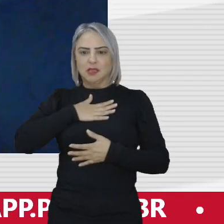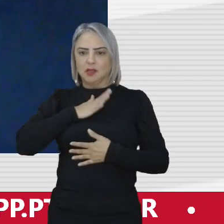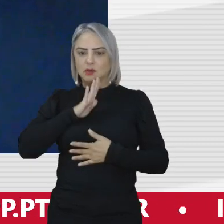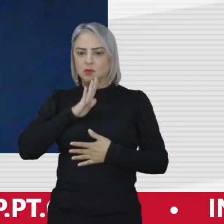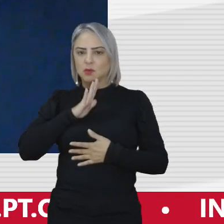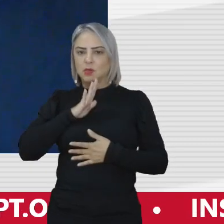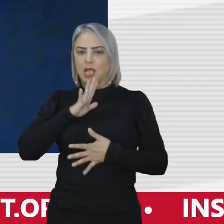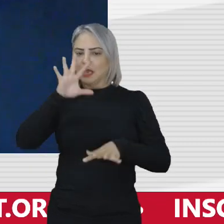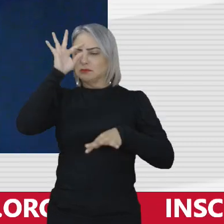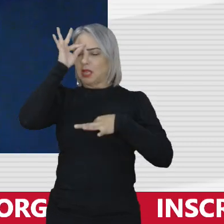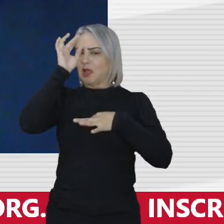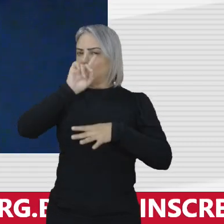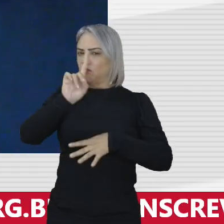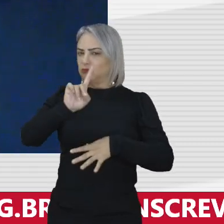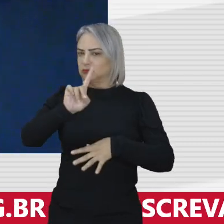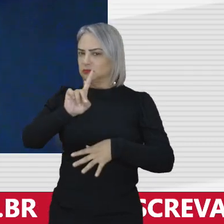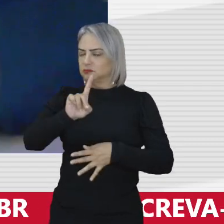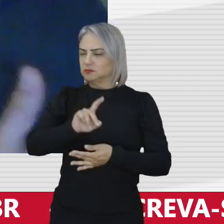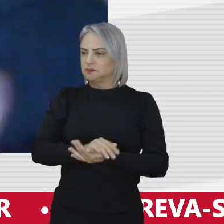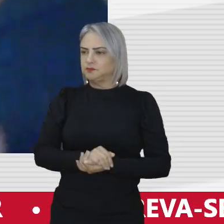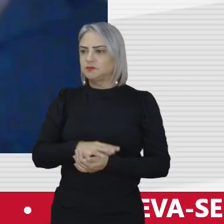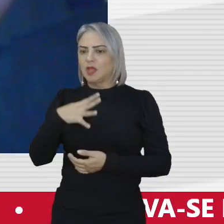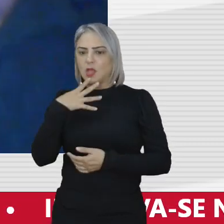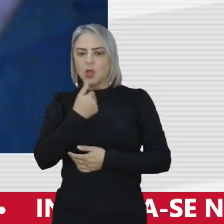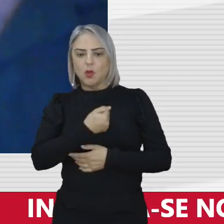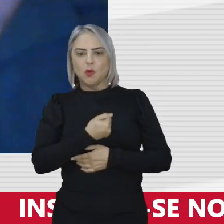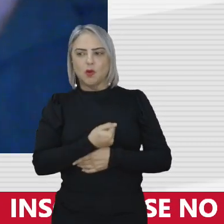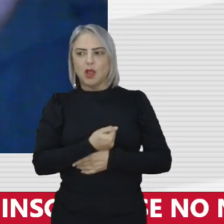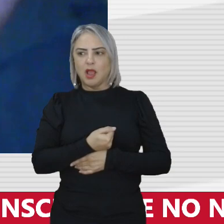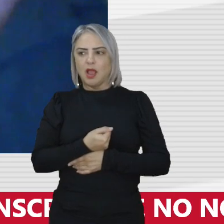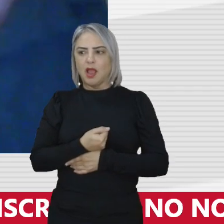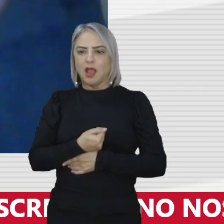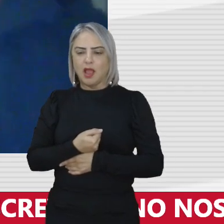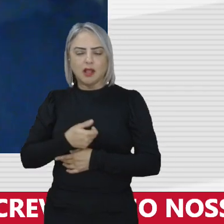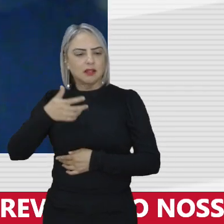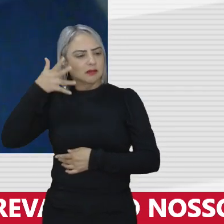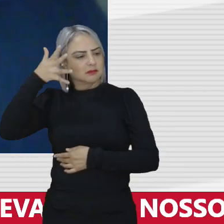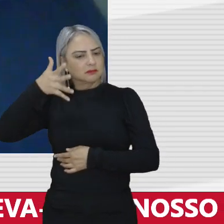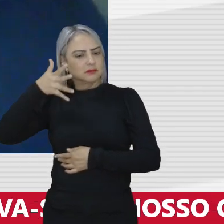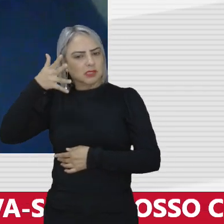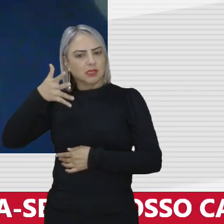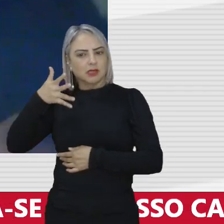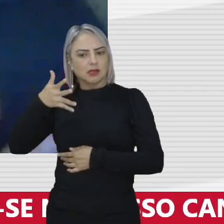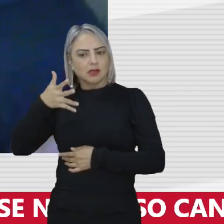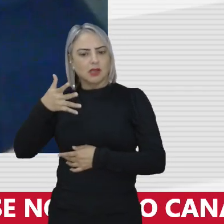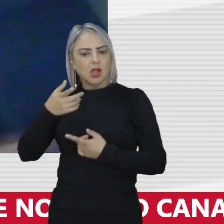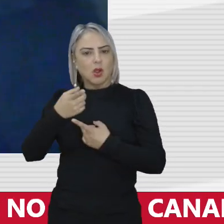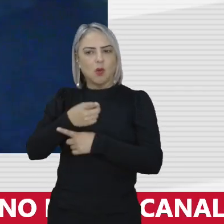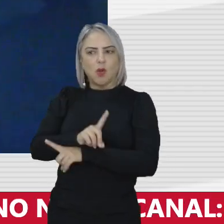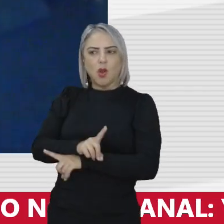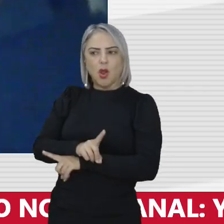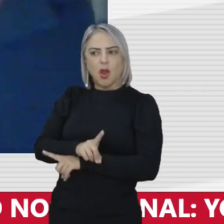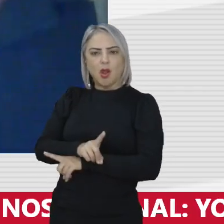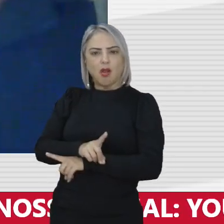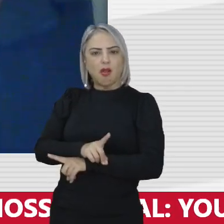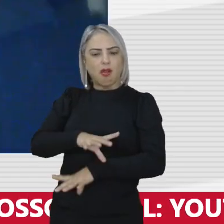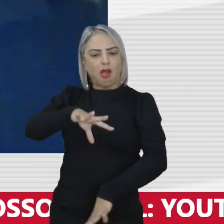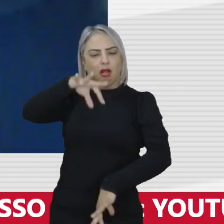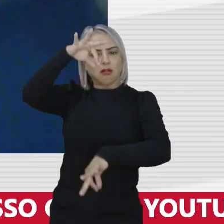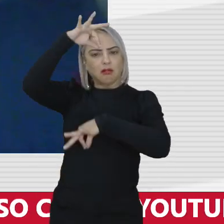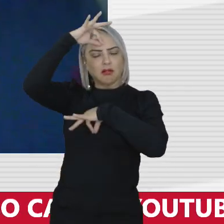personalista acho que o Khrushchev fez um grande discurso contra o culto da personalidade